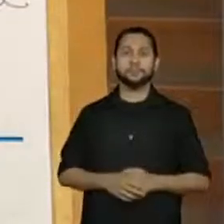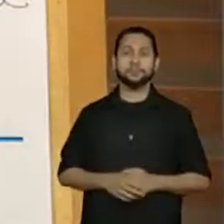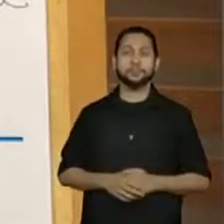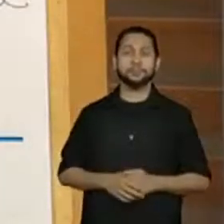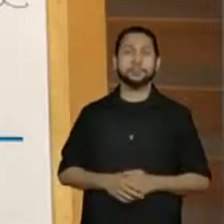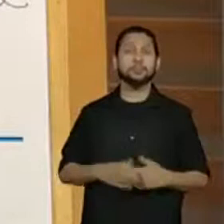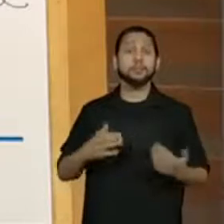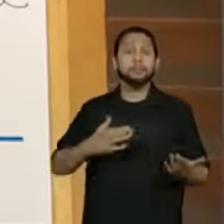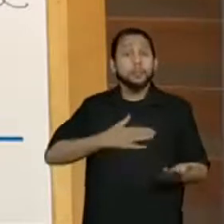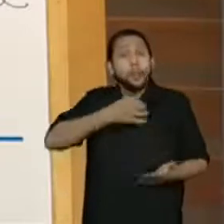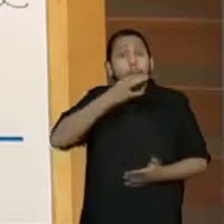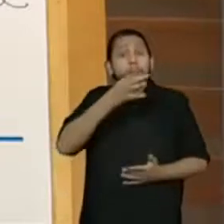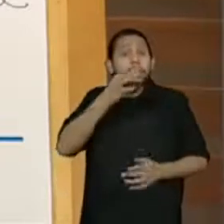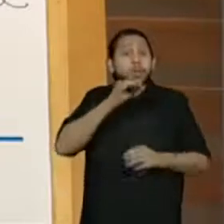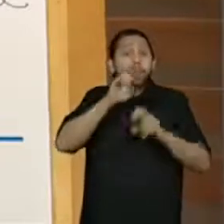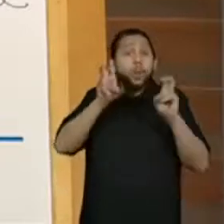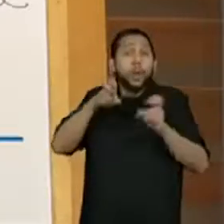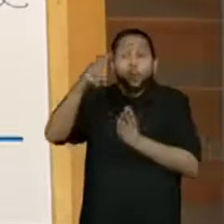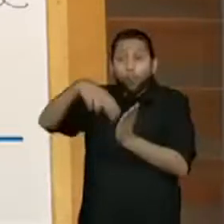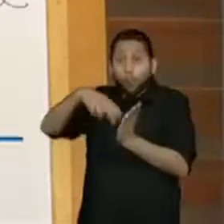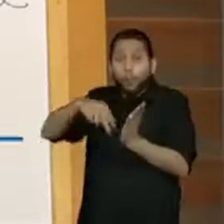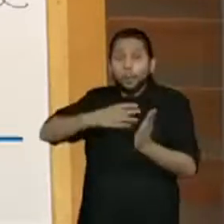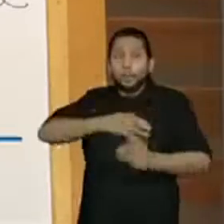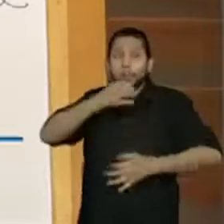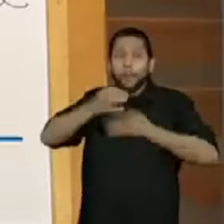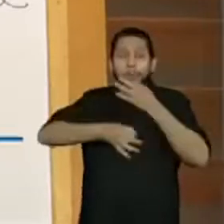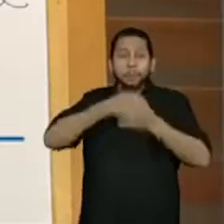Do que foi lido.